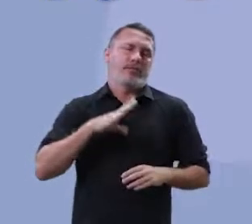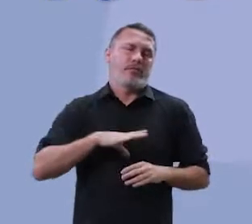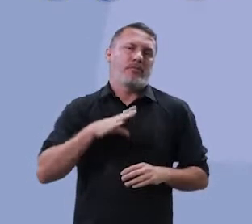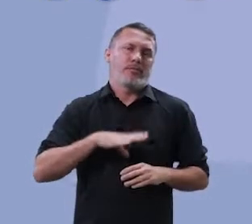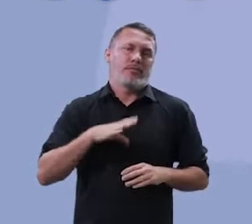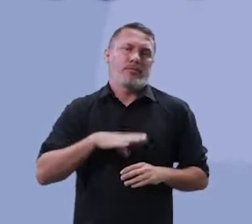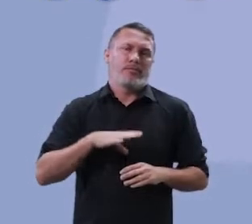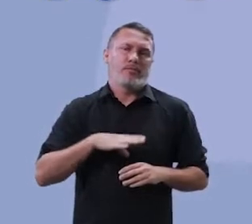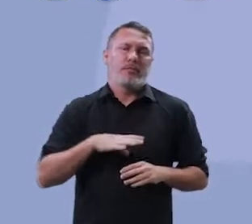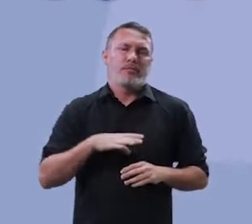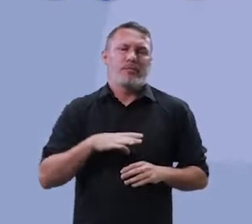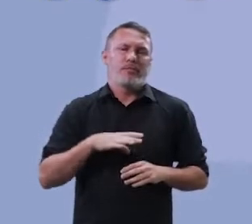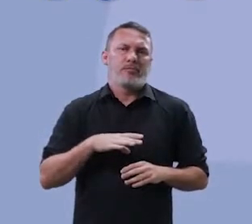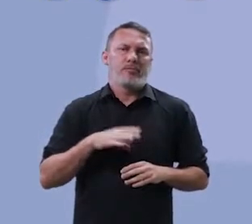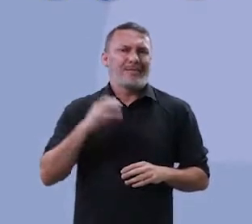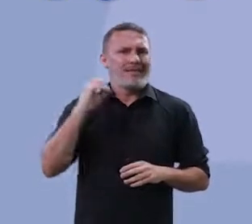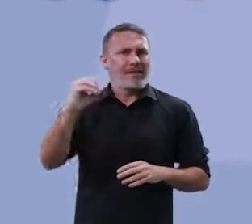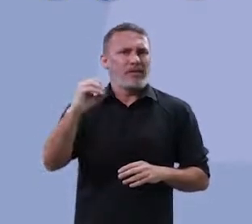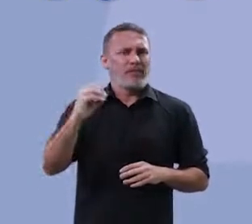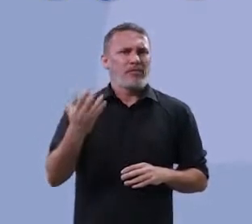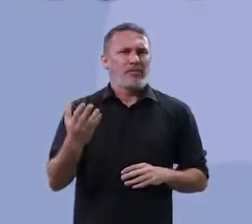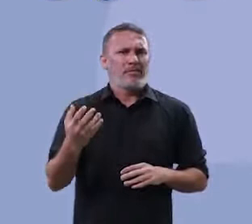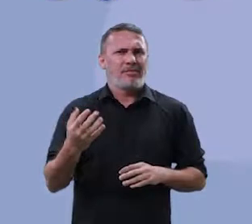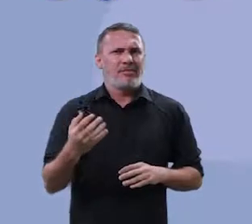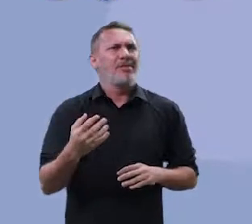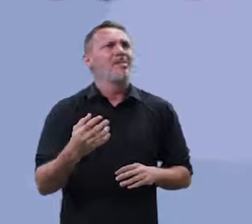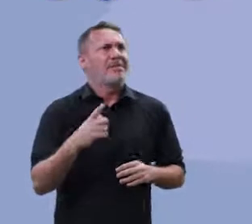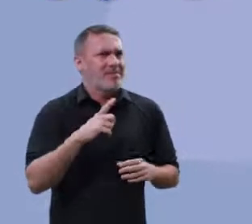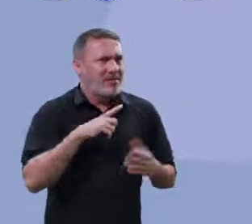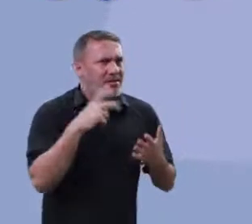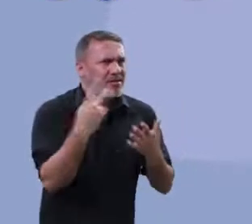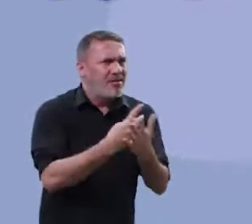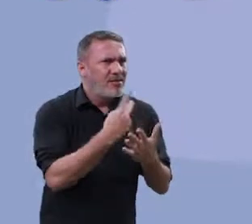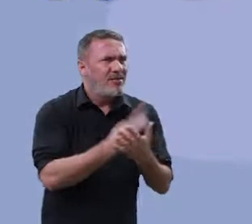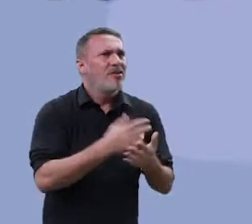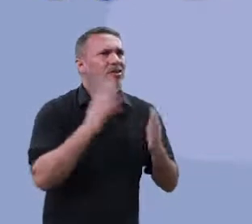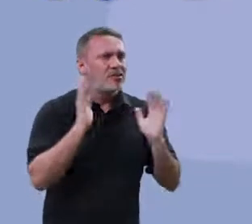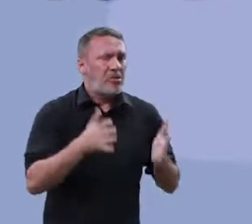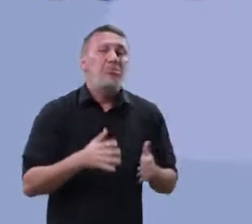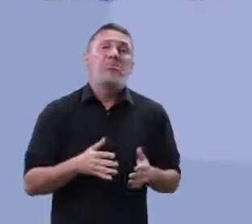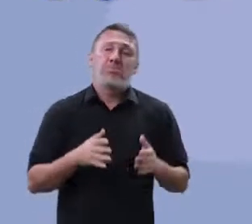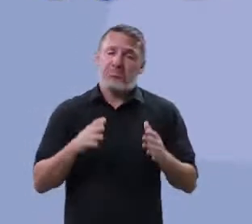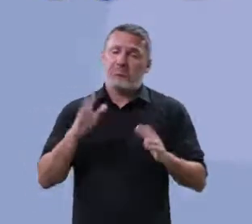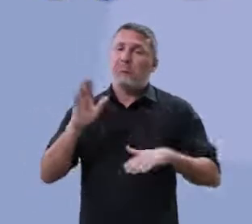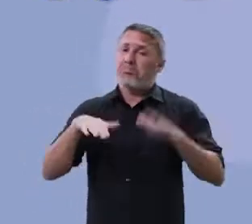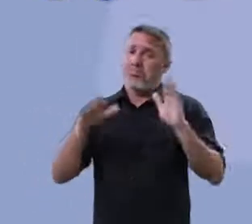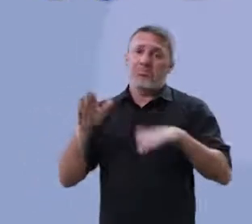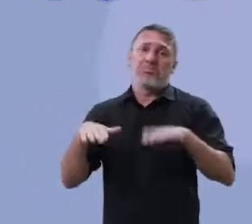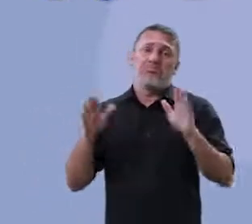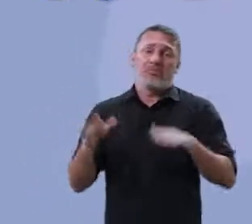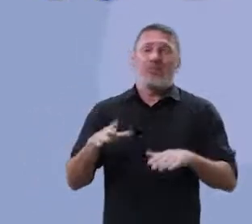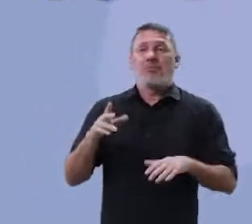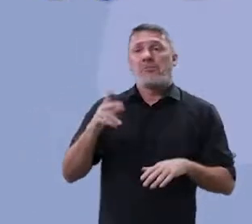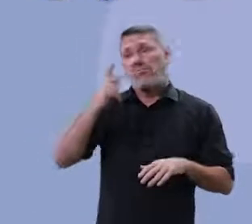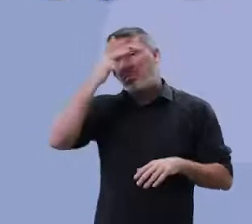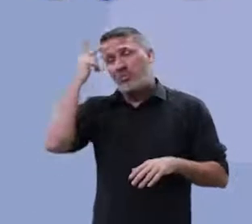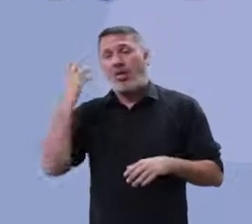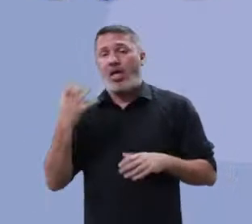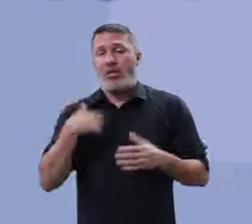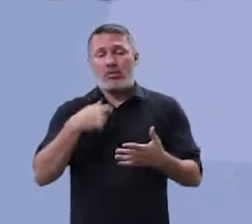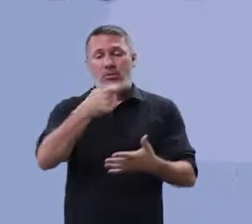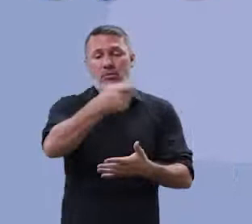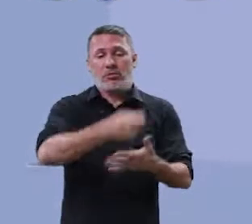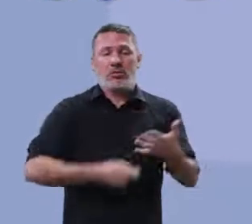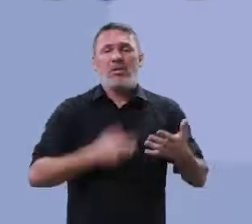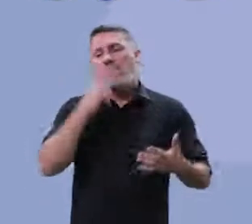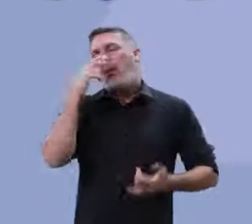da língua portuguesa. Professor, ocorreu casos assim? Pode ocorrer. Às vezes, o aluno quer fazer